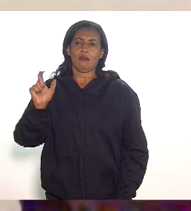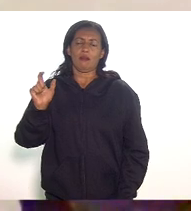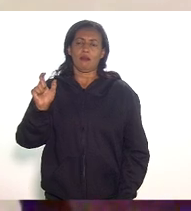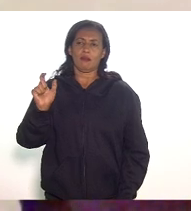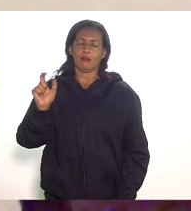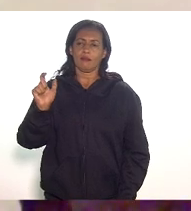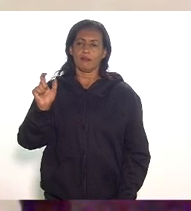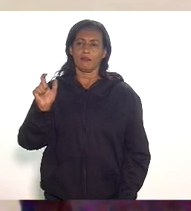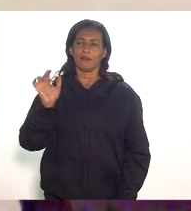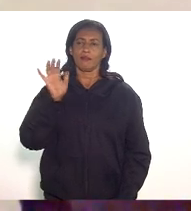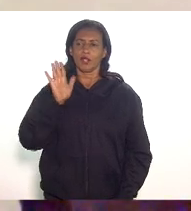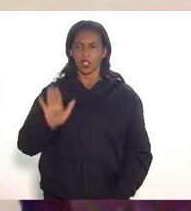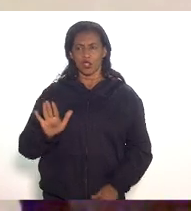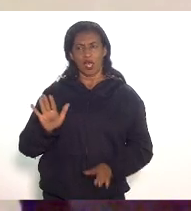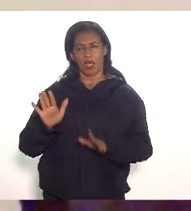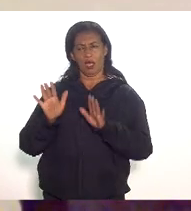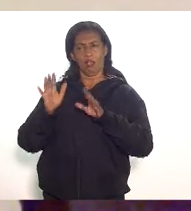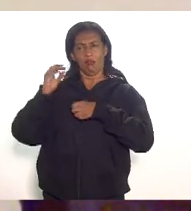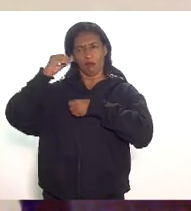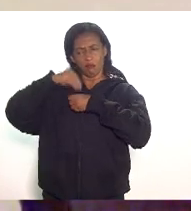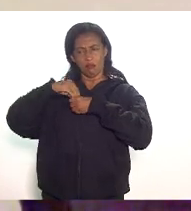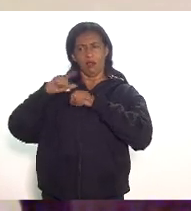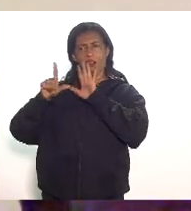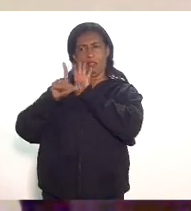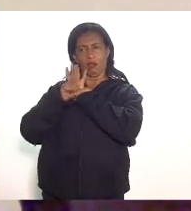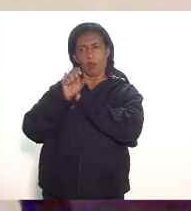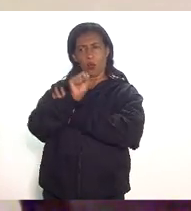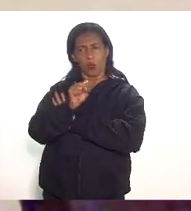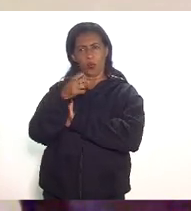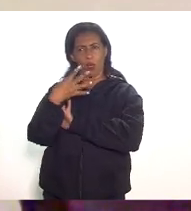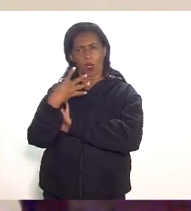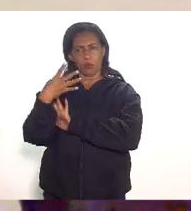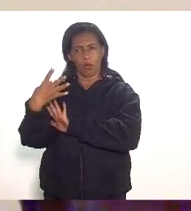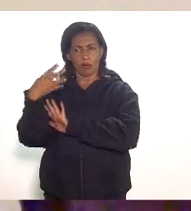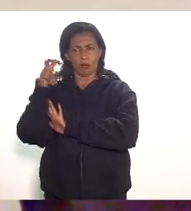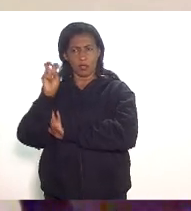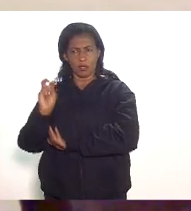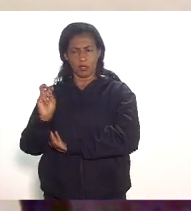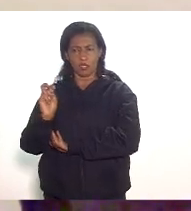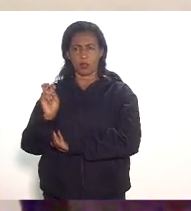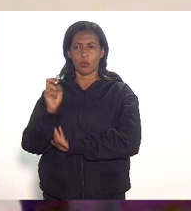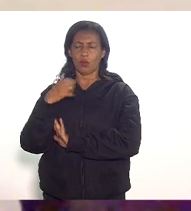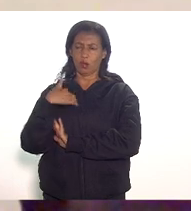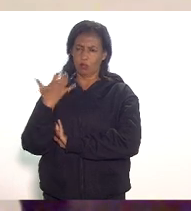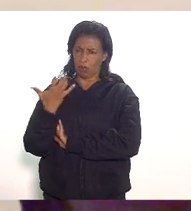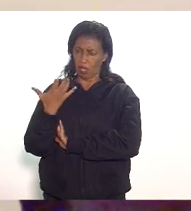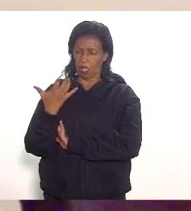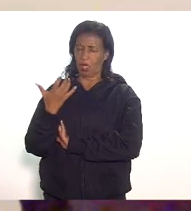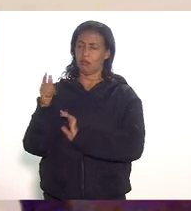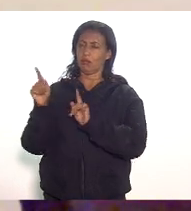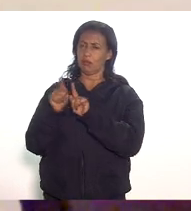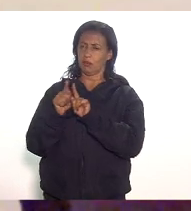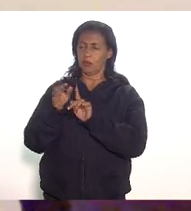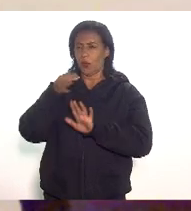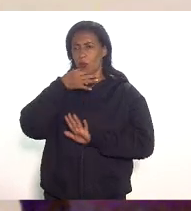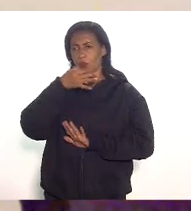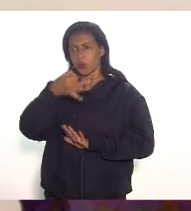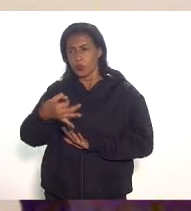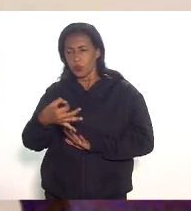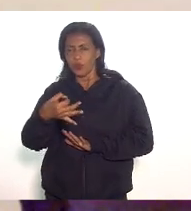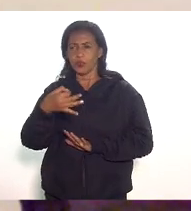já estabelecido lá na lei 8.445 e eu quero deixar aqui até uma sugestão